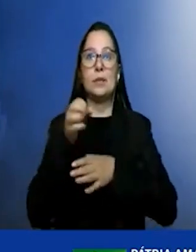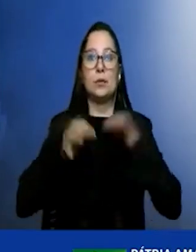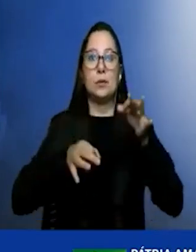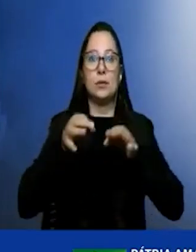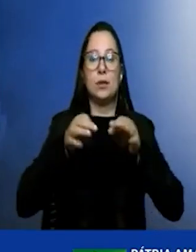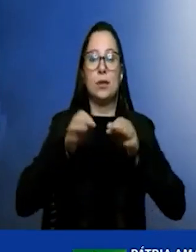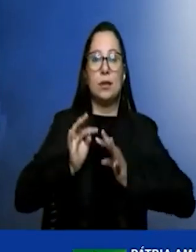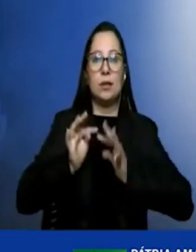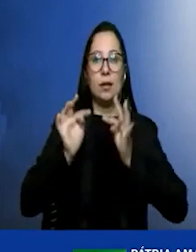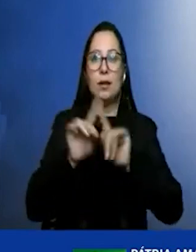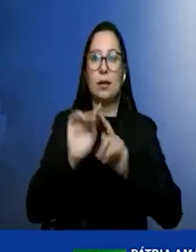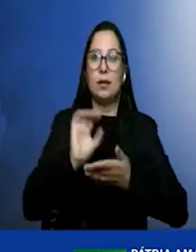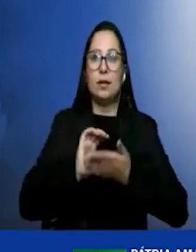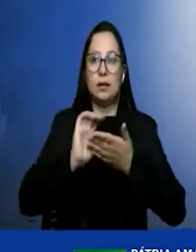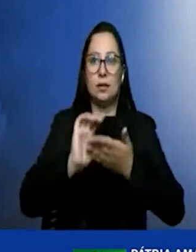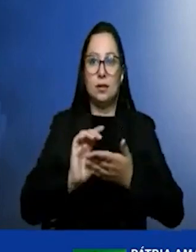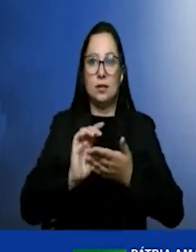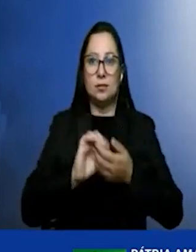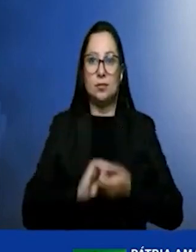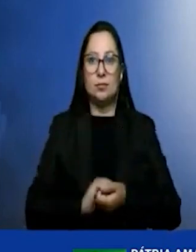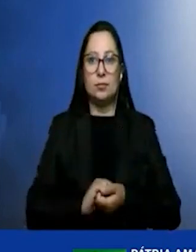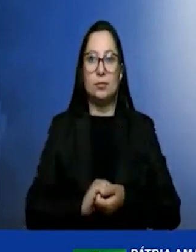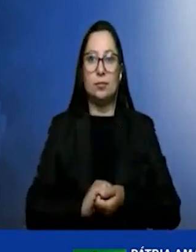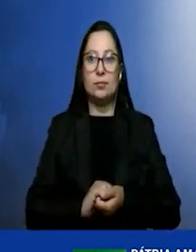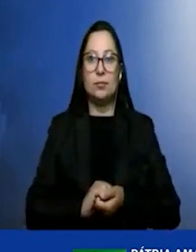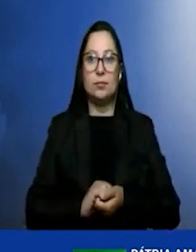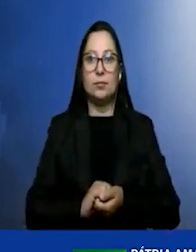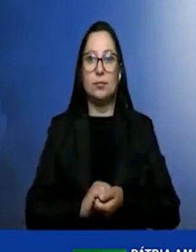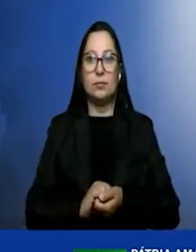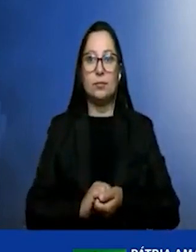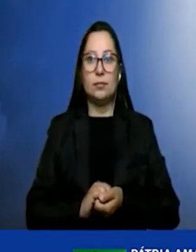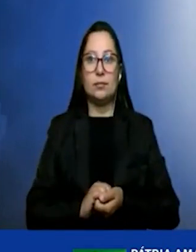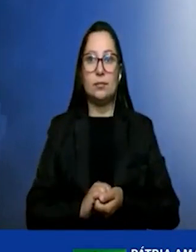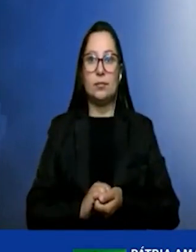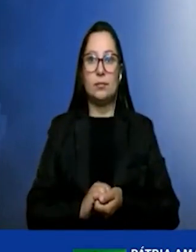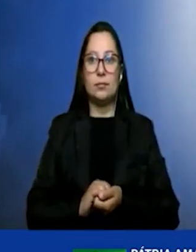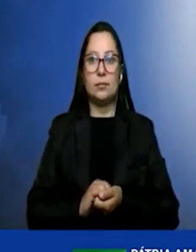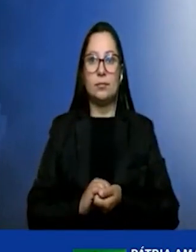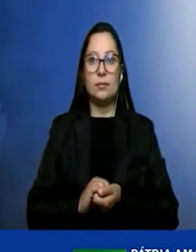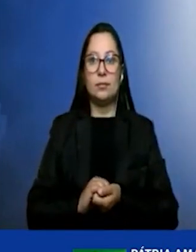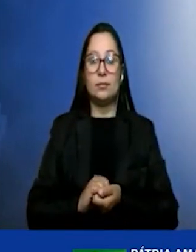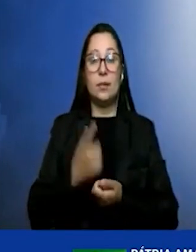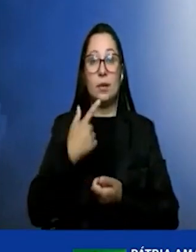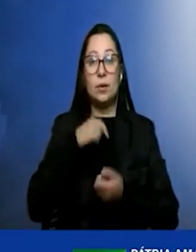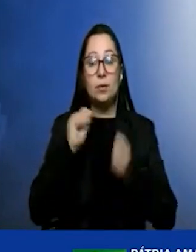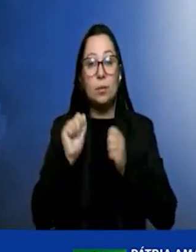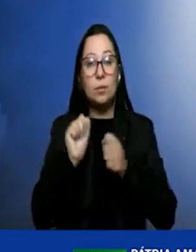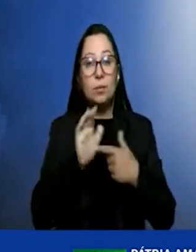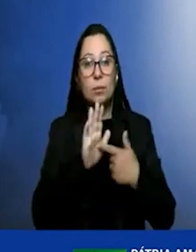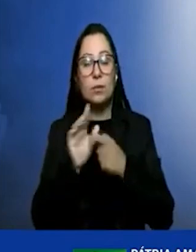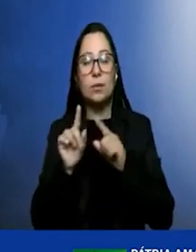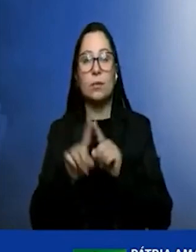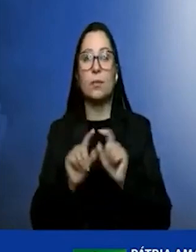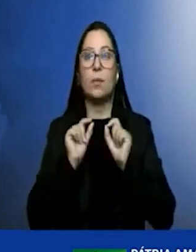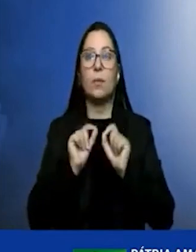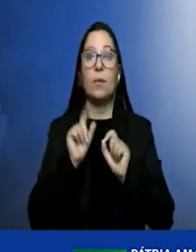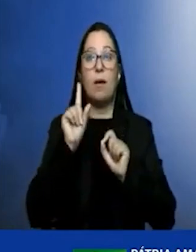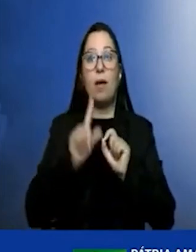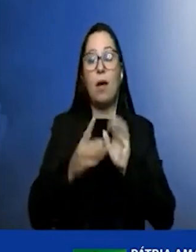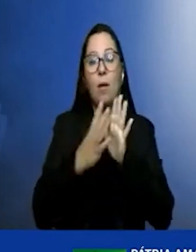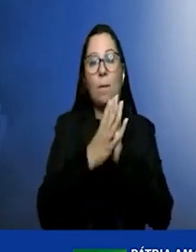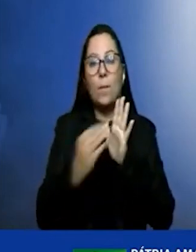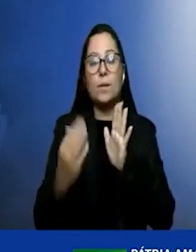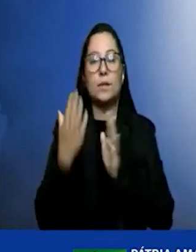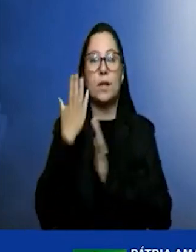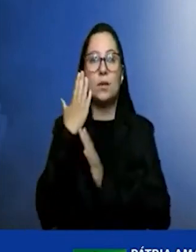de investimentos é preciso, mas tem algo que eu acho que nós devemos deixar no radar, que é o exemplo de sucesso que foi